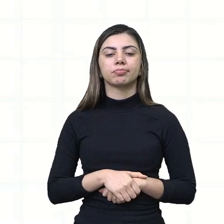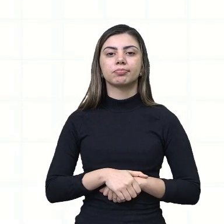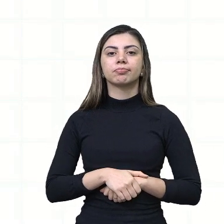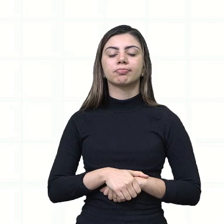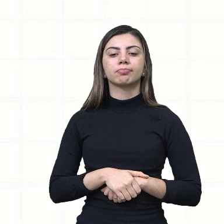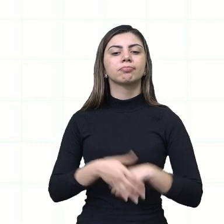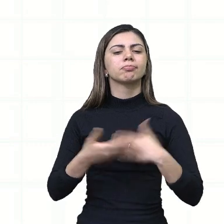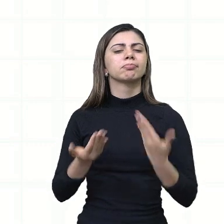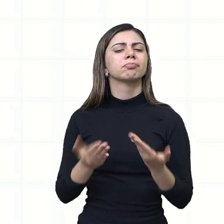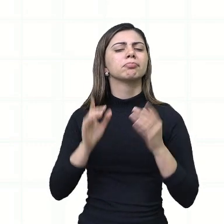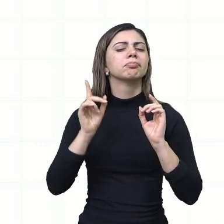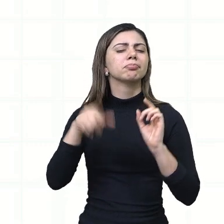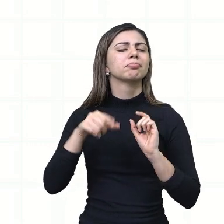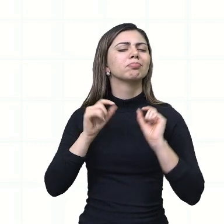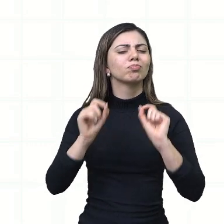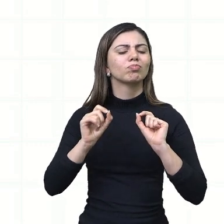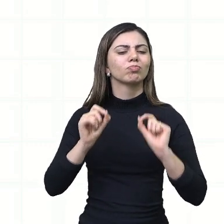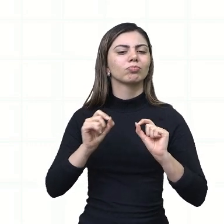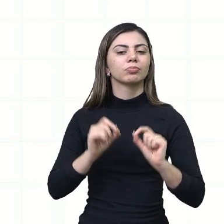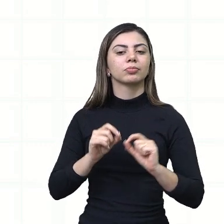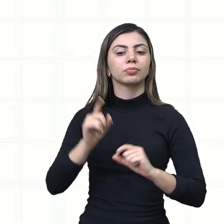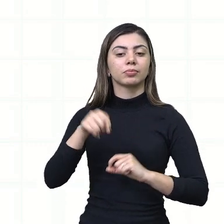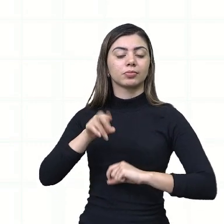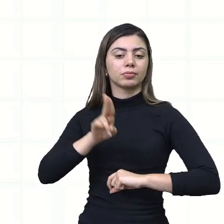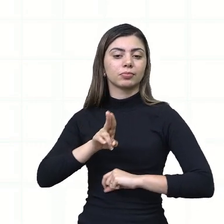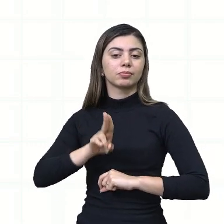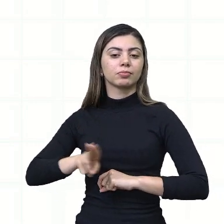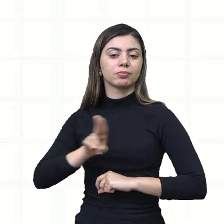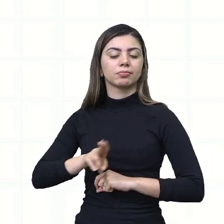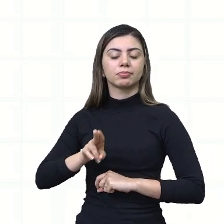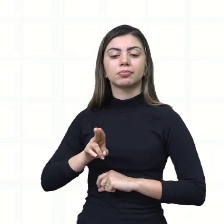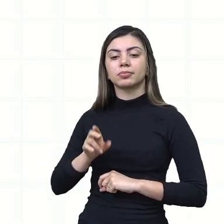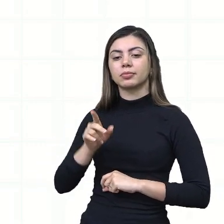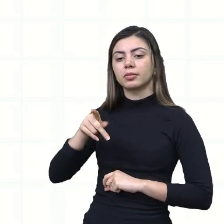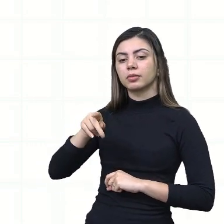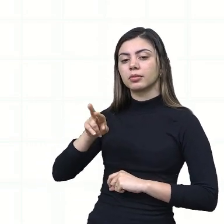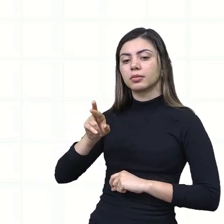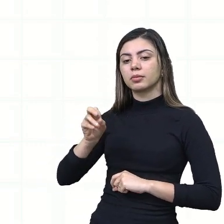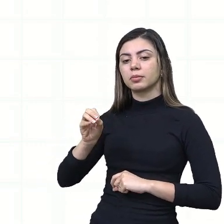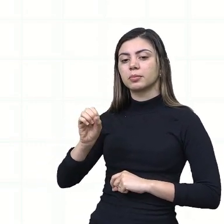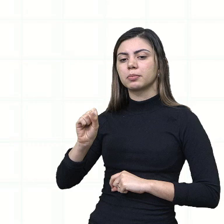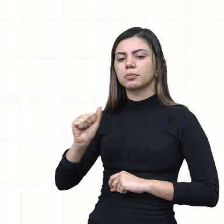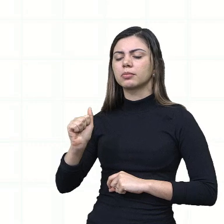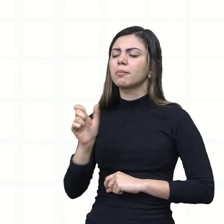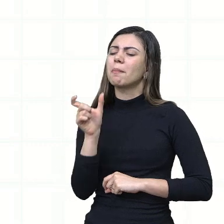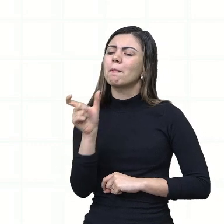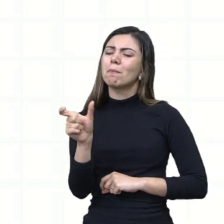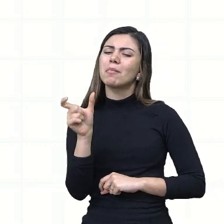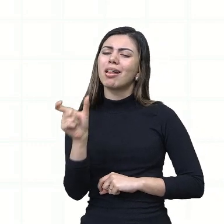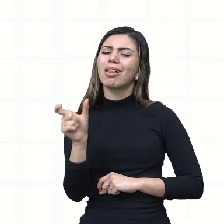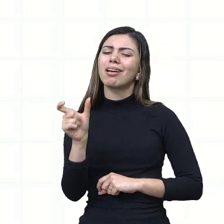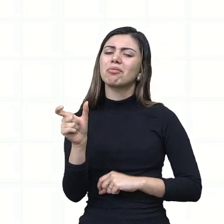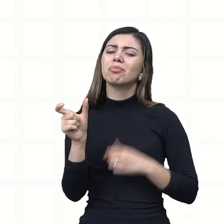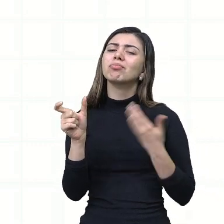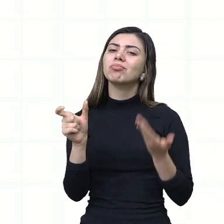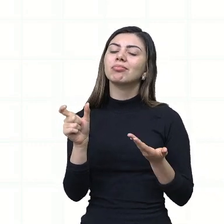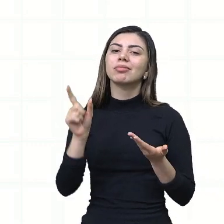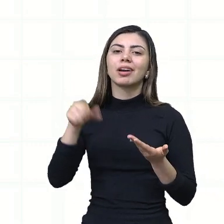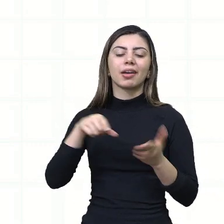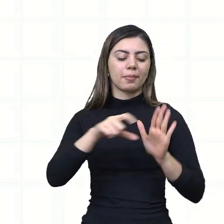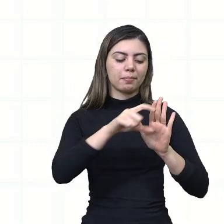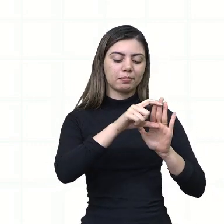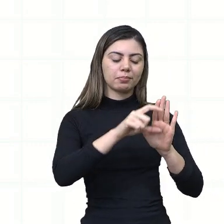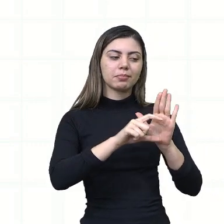jornalística é em prosa. Professor, o que é essa palavra? Em prosa é parágrafo.